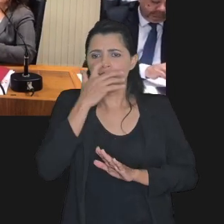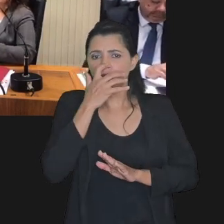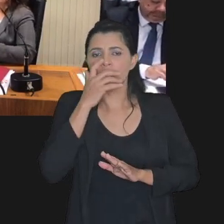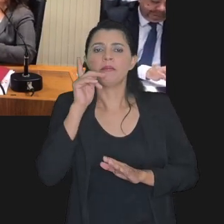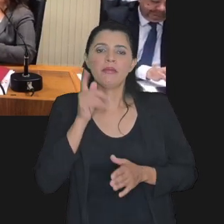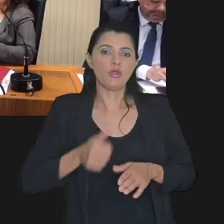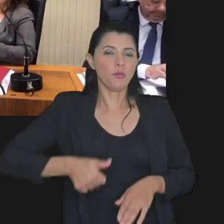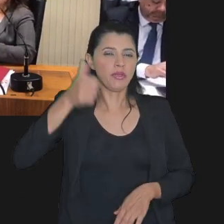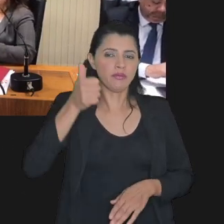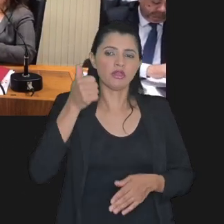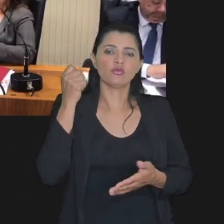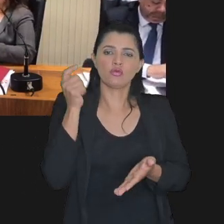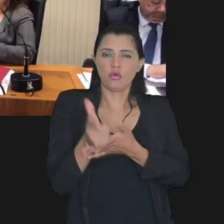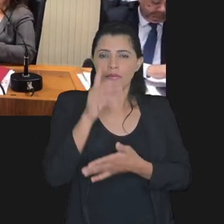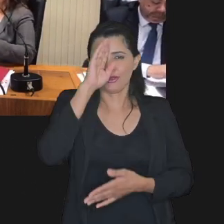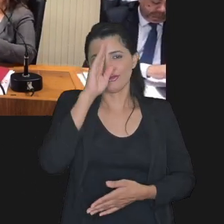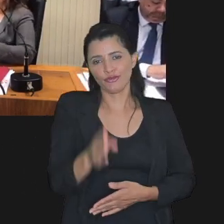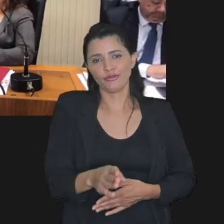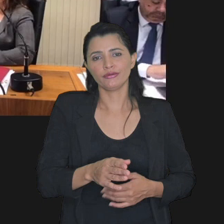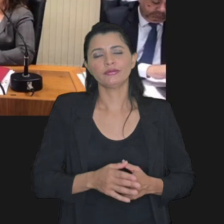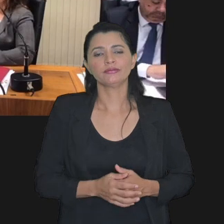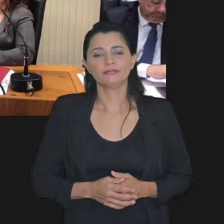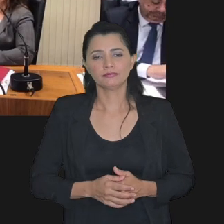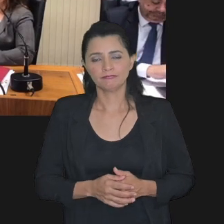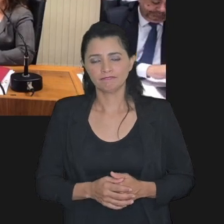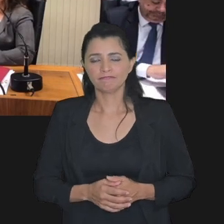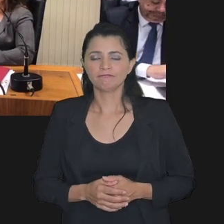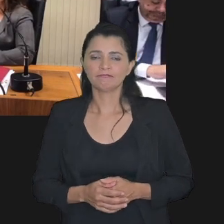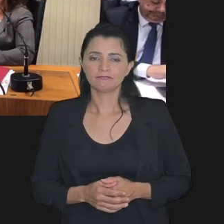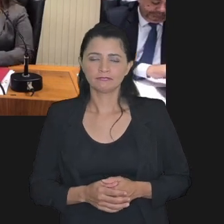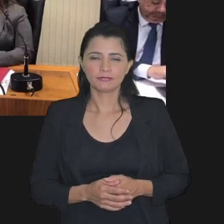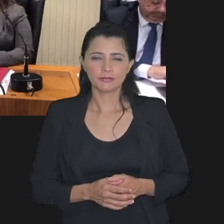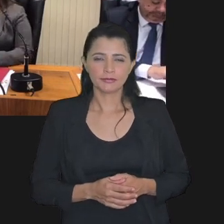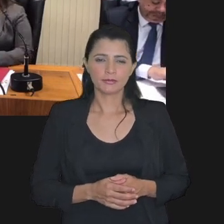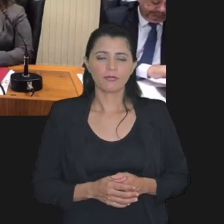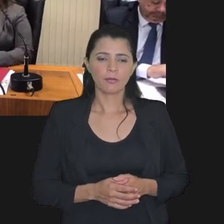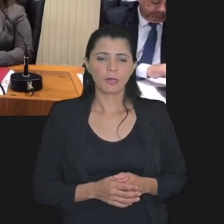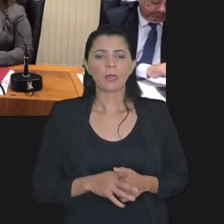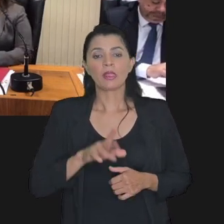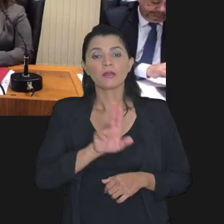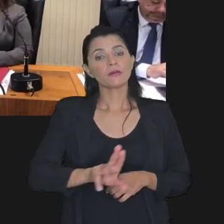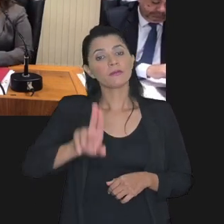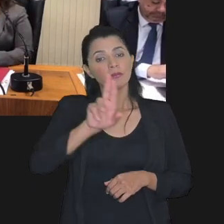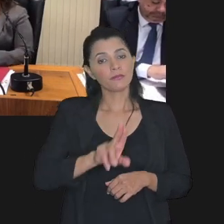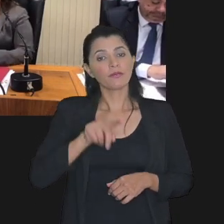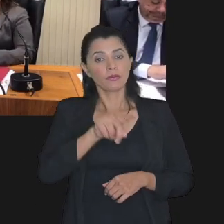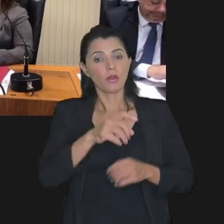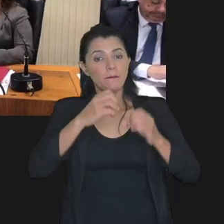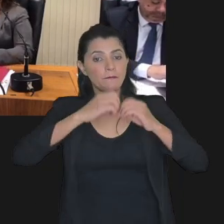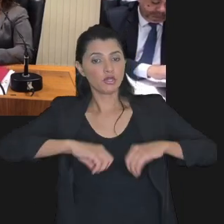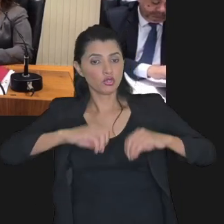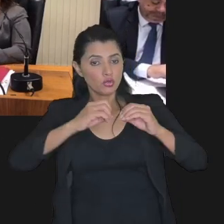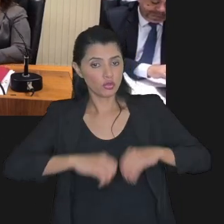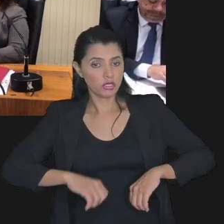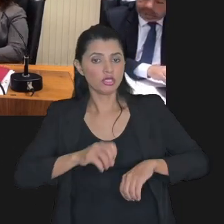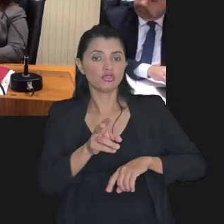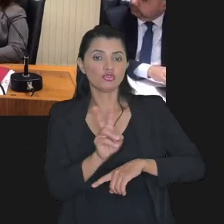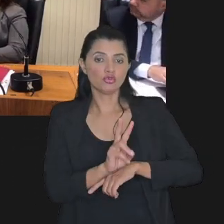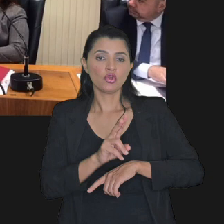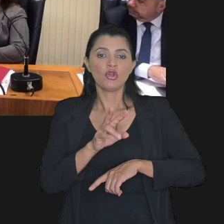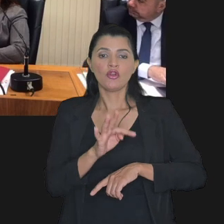alguém já se ocorrer no primeiro leilão para comprar na utilização do prejuízo fiscal